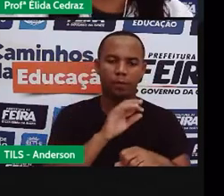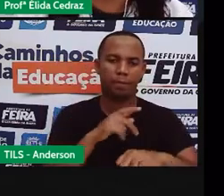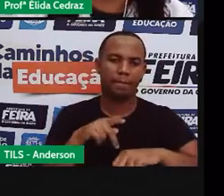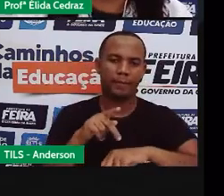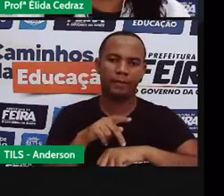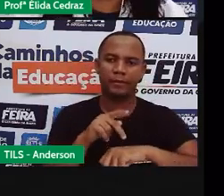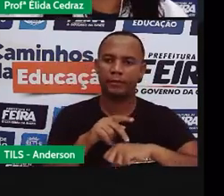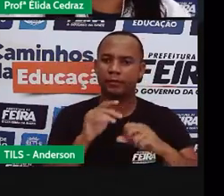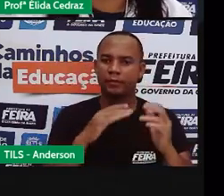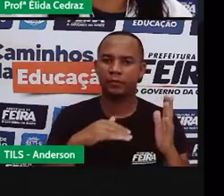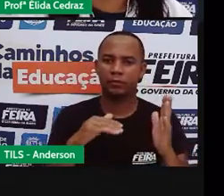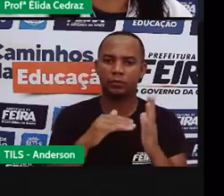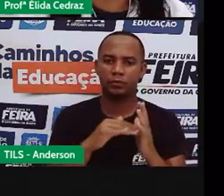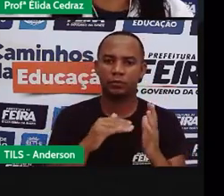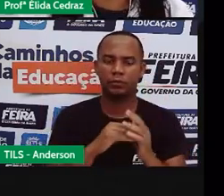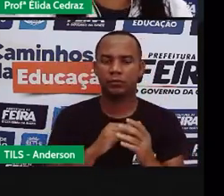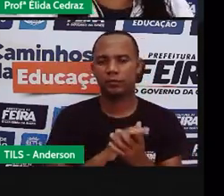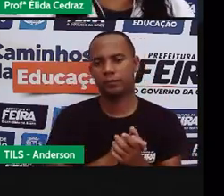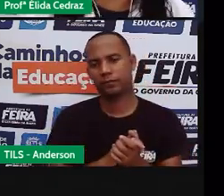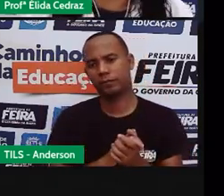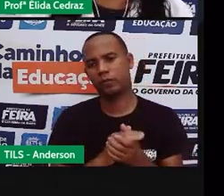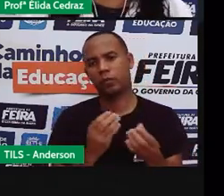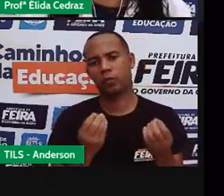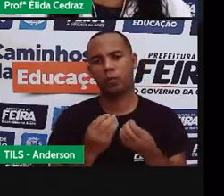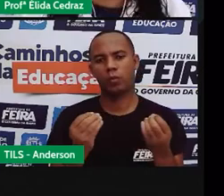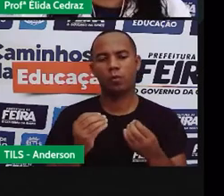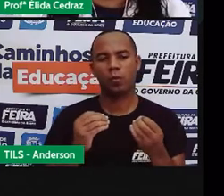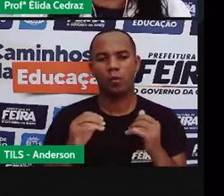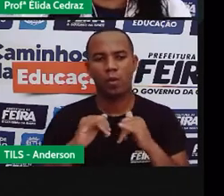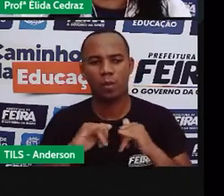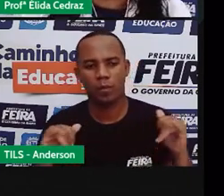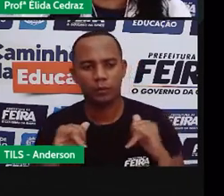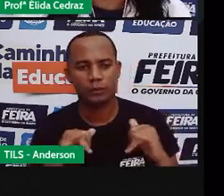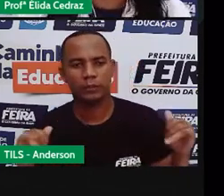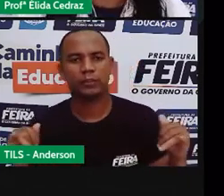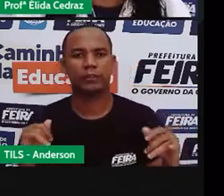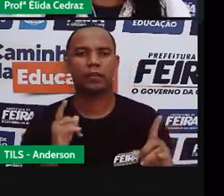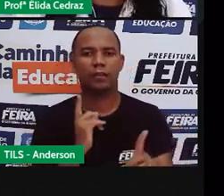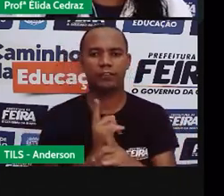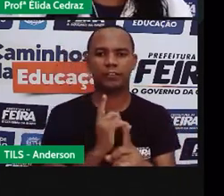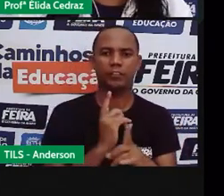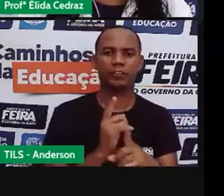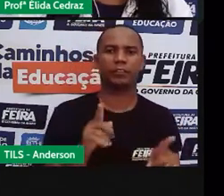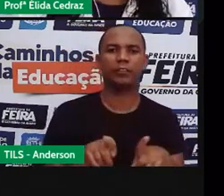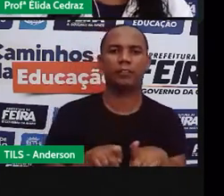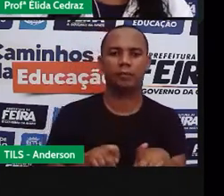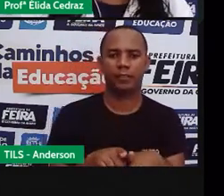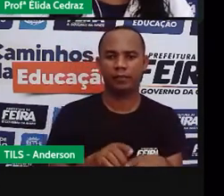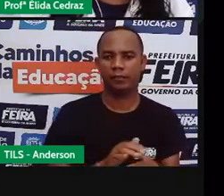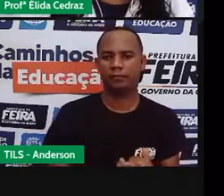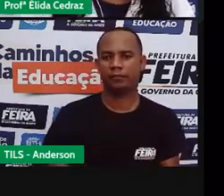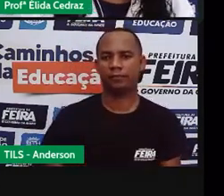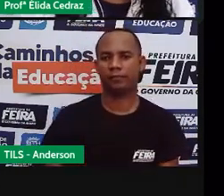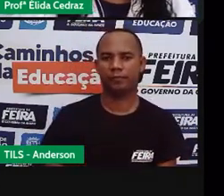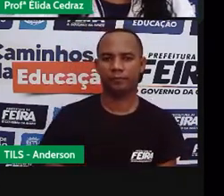é com essa velocidade que a notícia chega pra gente por exemplo